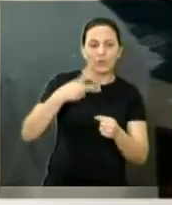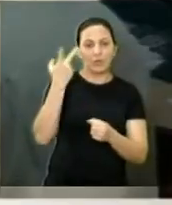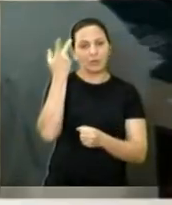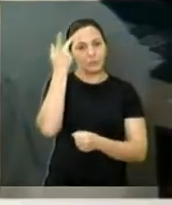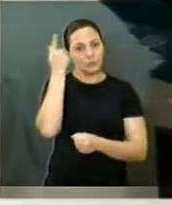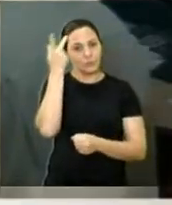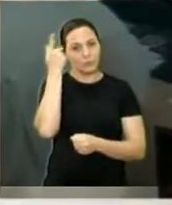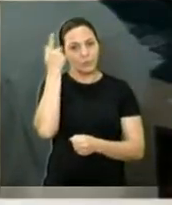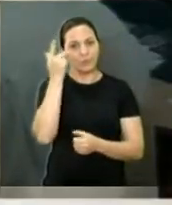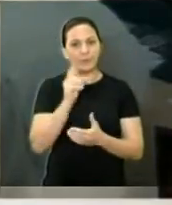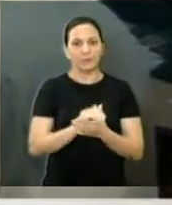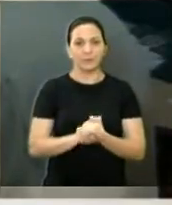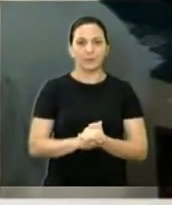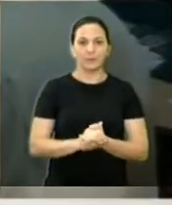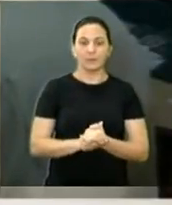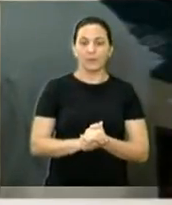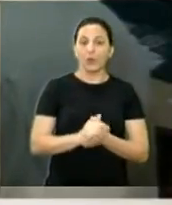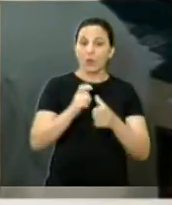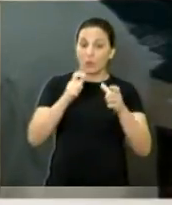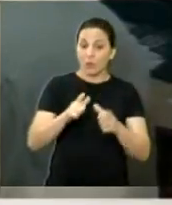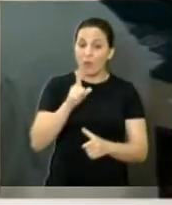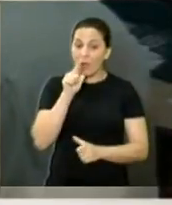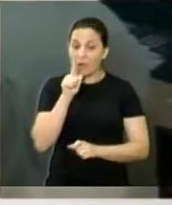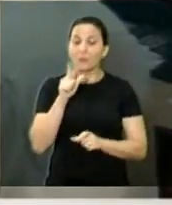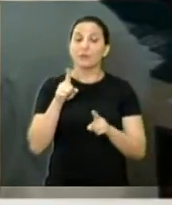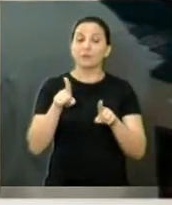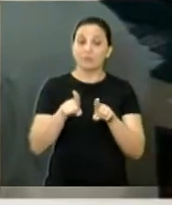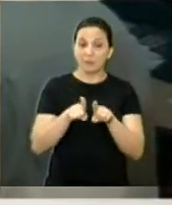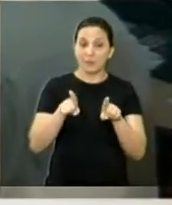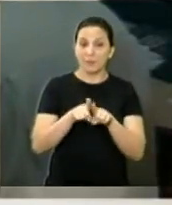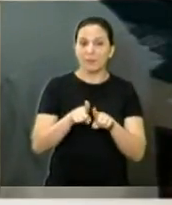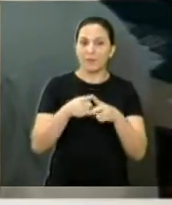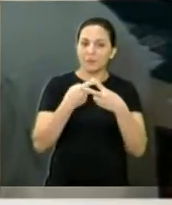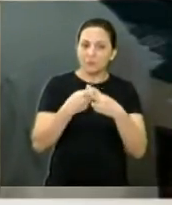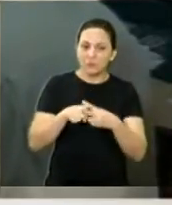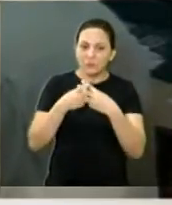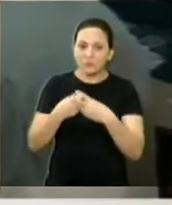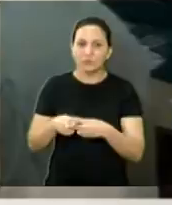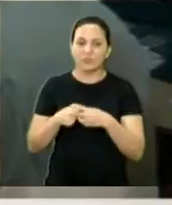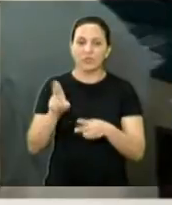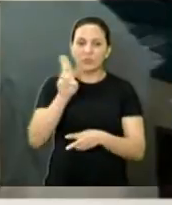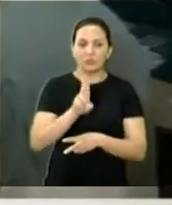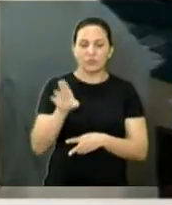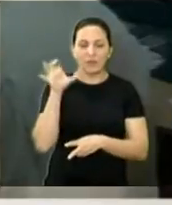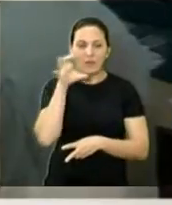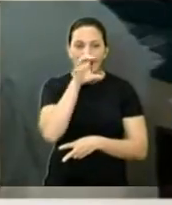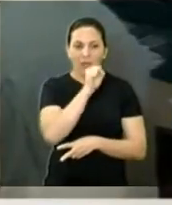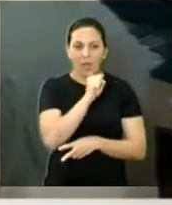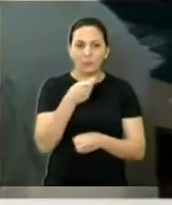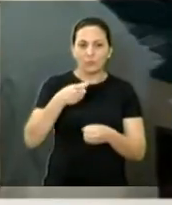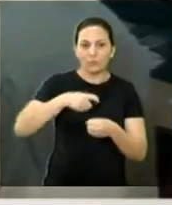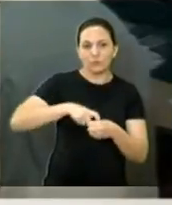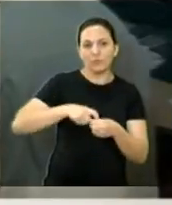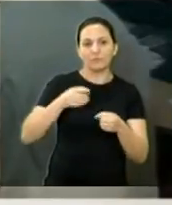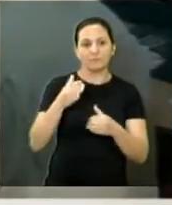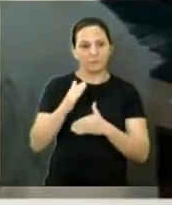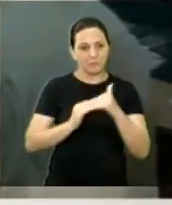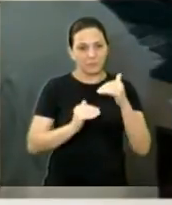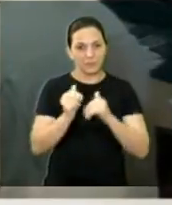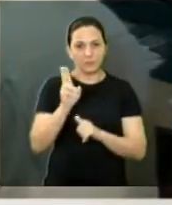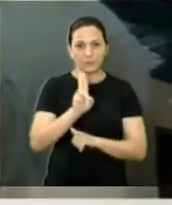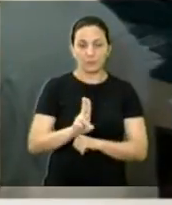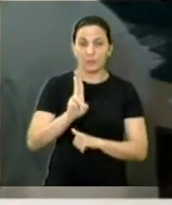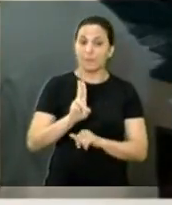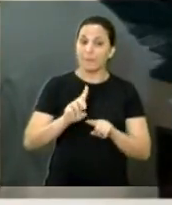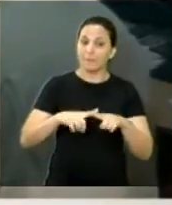Os bebedouros também vão passar por manutenção e devem voltar a ser utilizados em breve. Porém, o